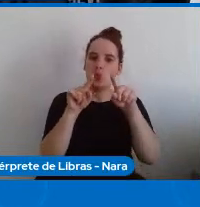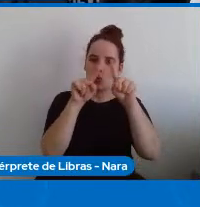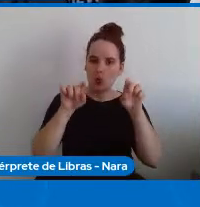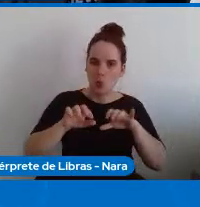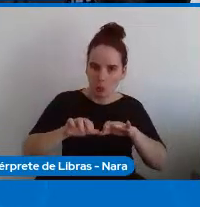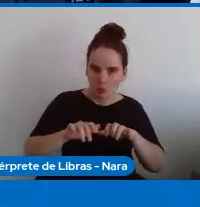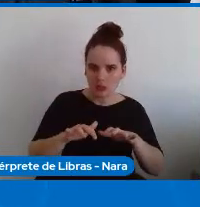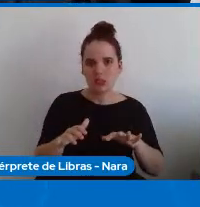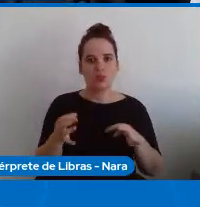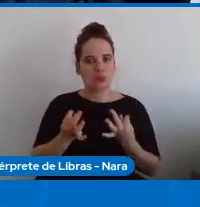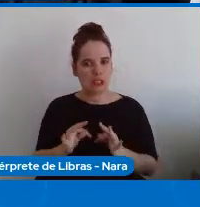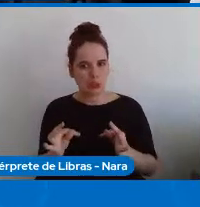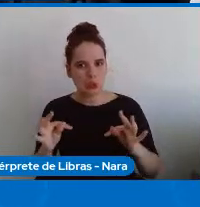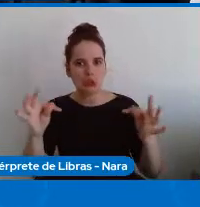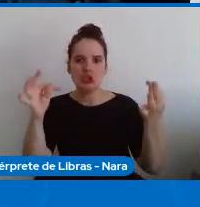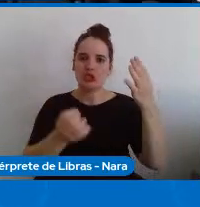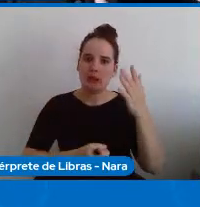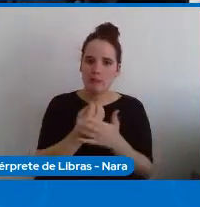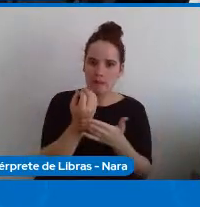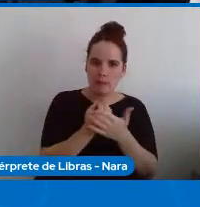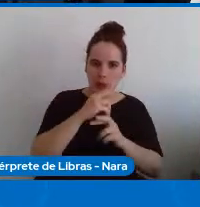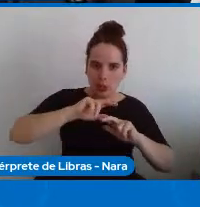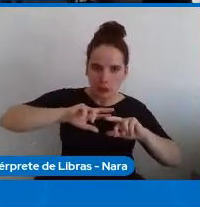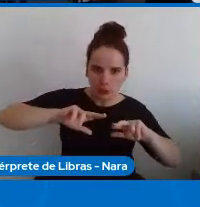benefício melhoria da sociedade